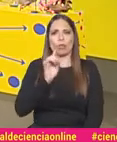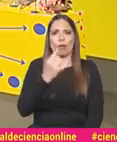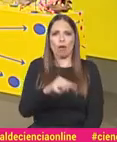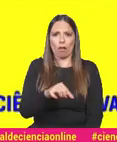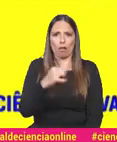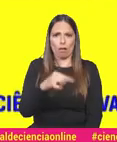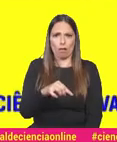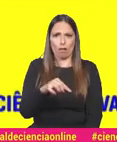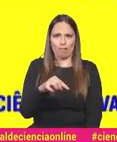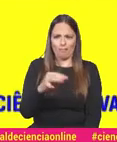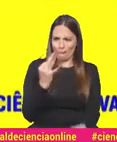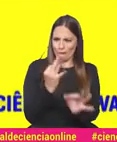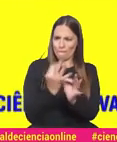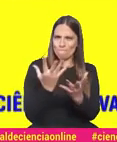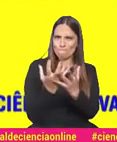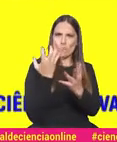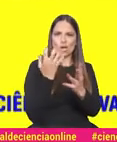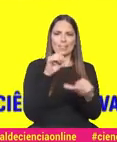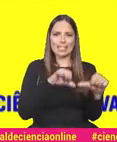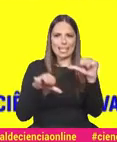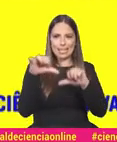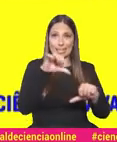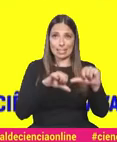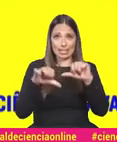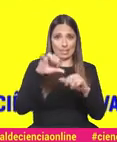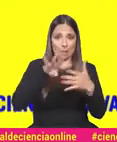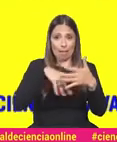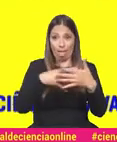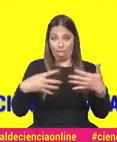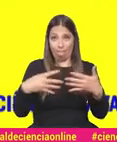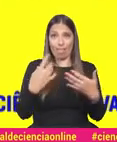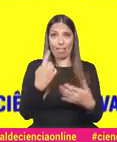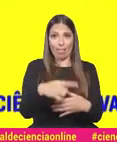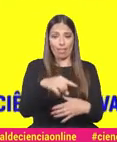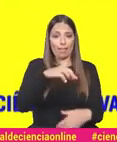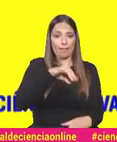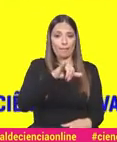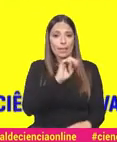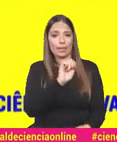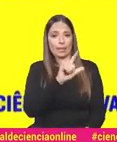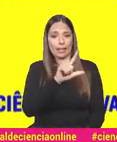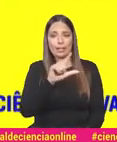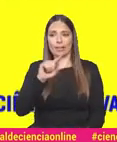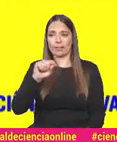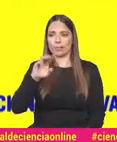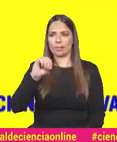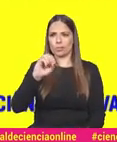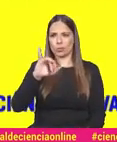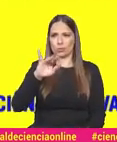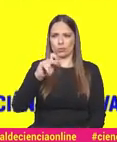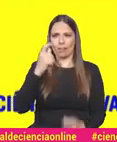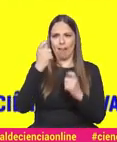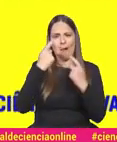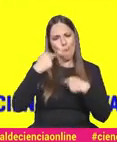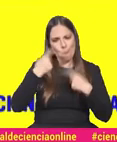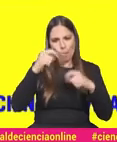um show, um verdadeiro show de química, química por tabela, e vamos ter o Miguel e a Sofia a interpretar exatamente essa mesma